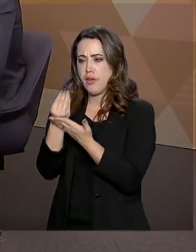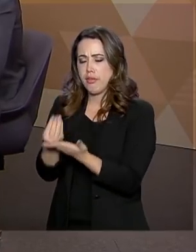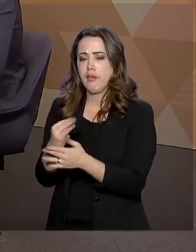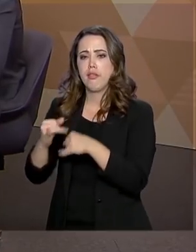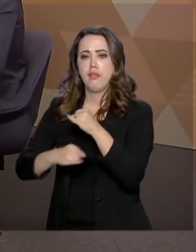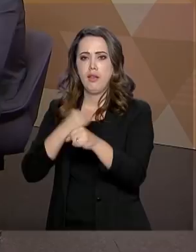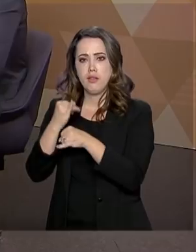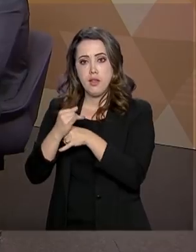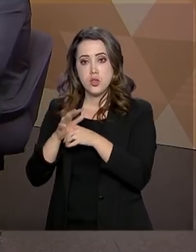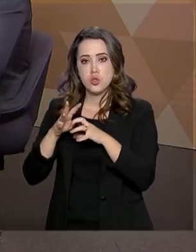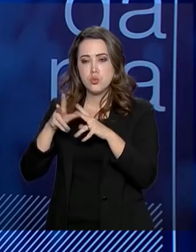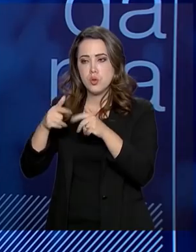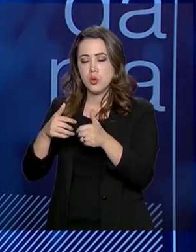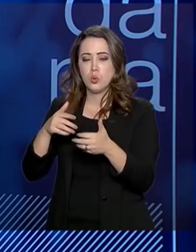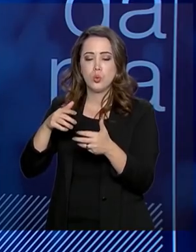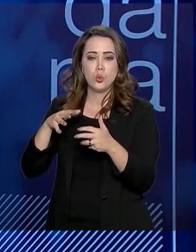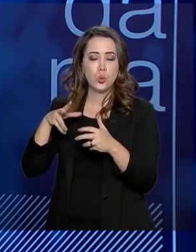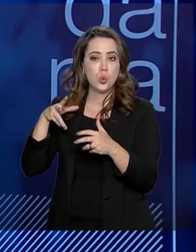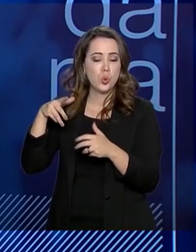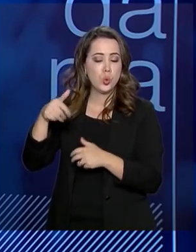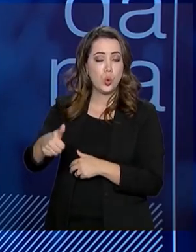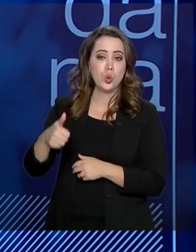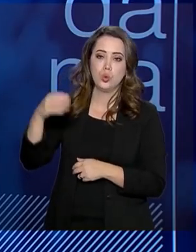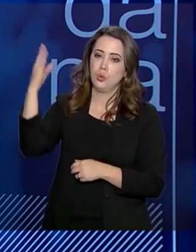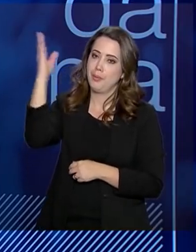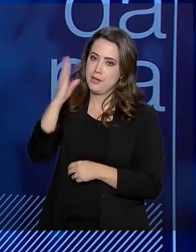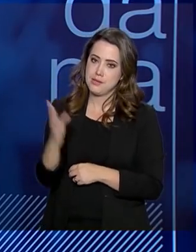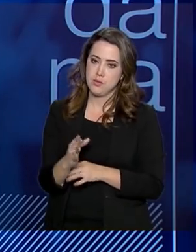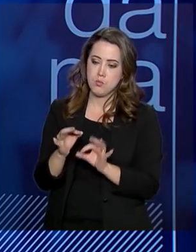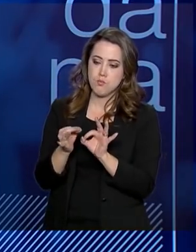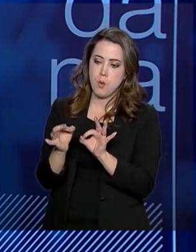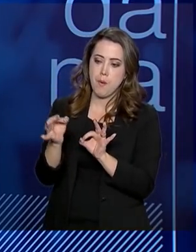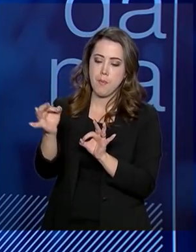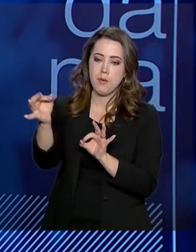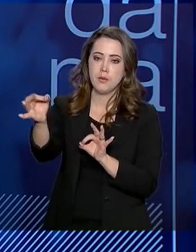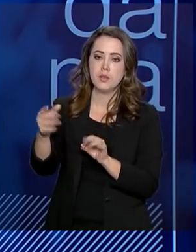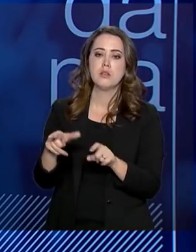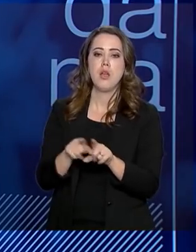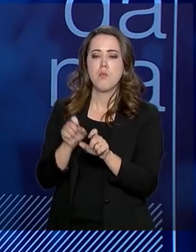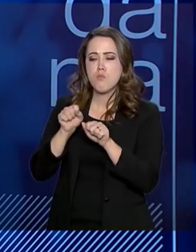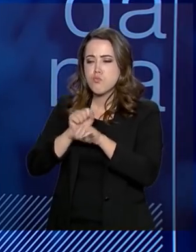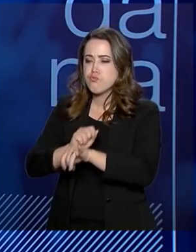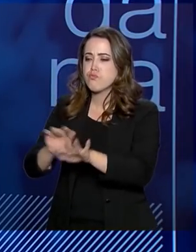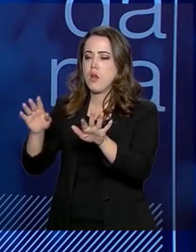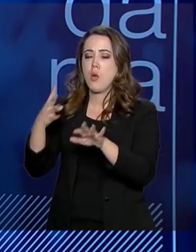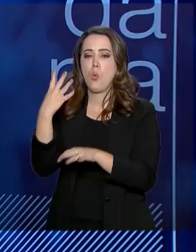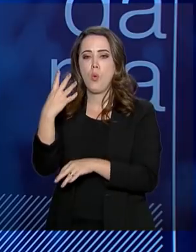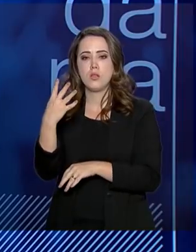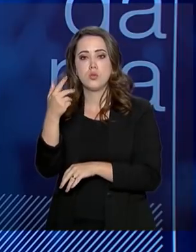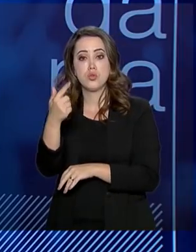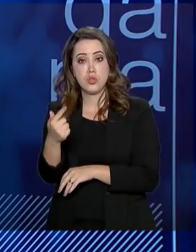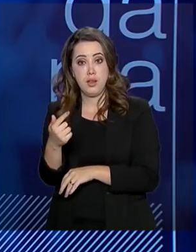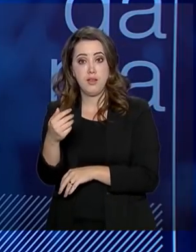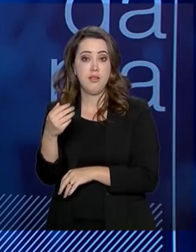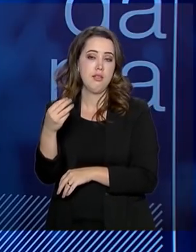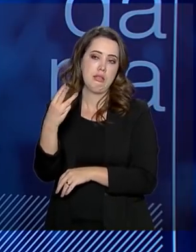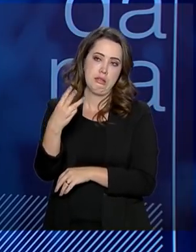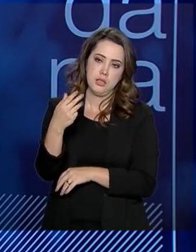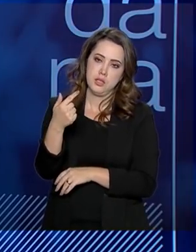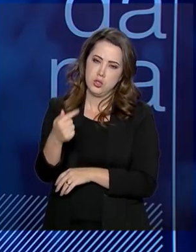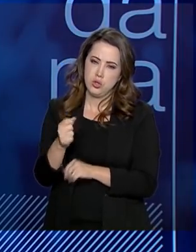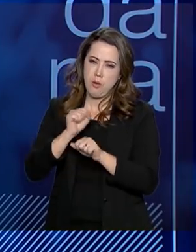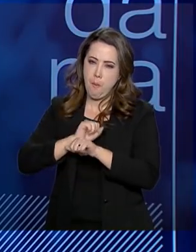remotas do país, temos uma expansão de redes 4G, 3G e 4G em dispositivos móveis em ampla